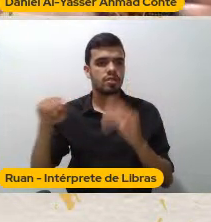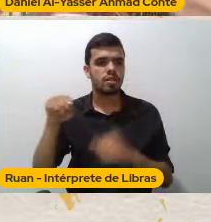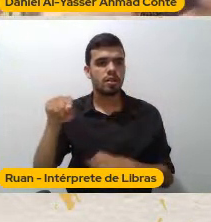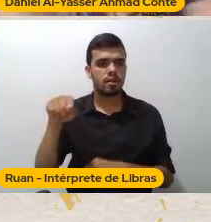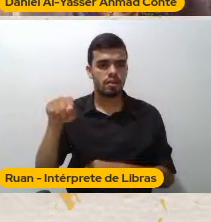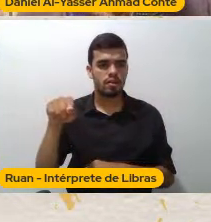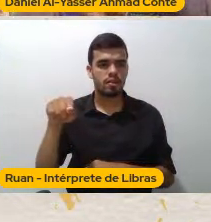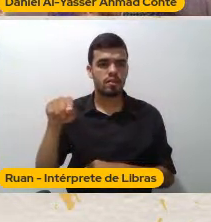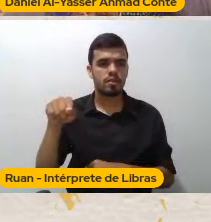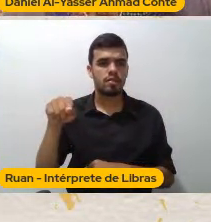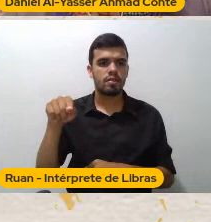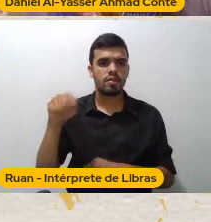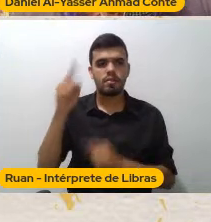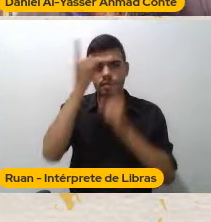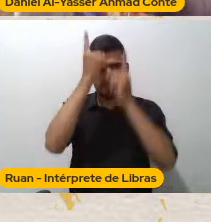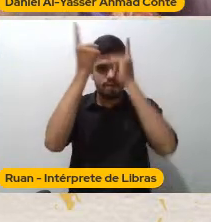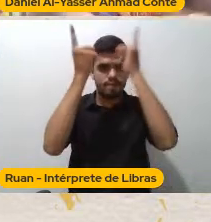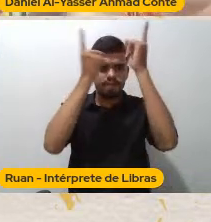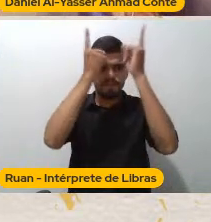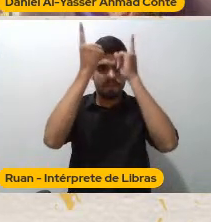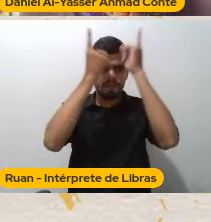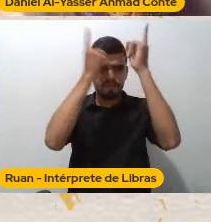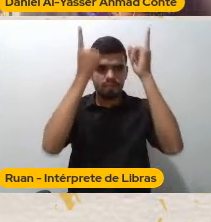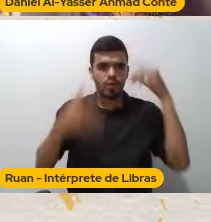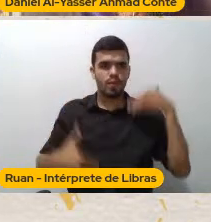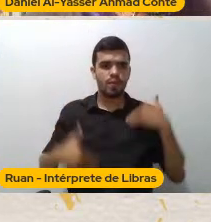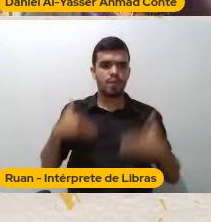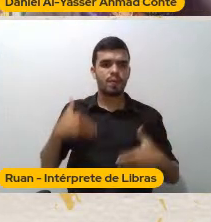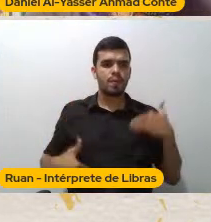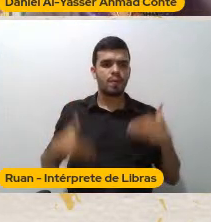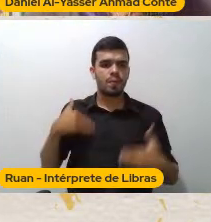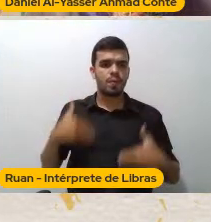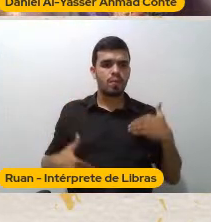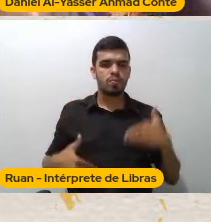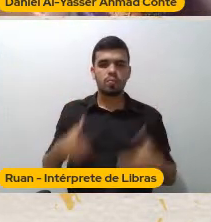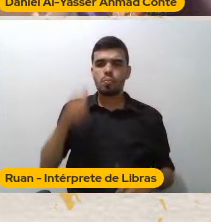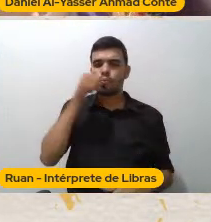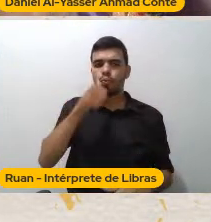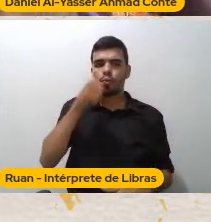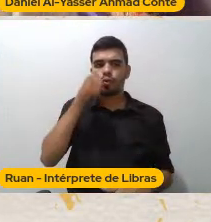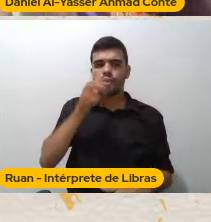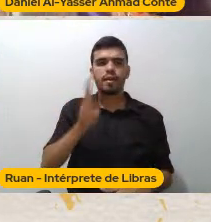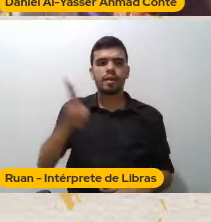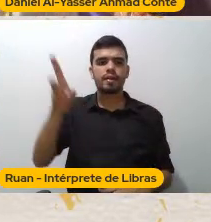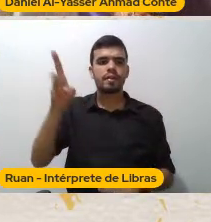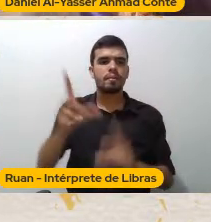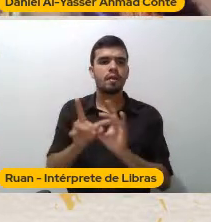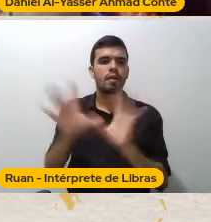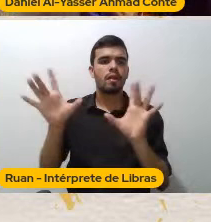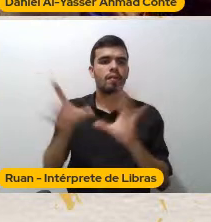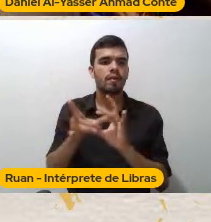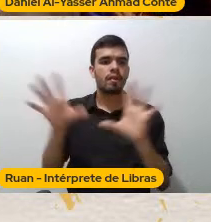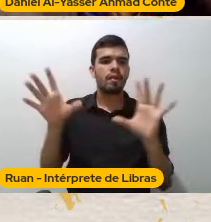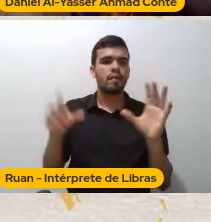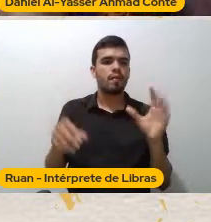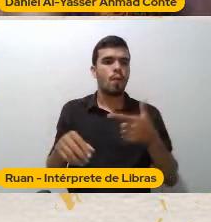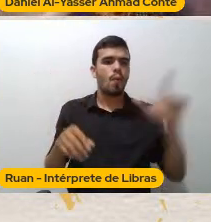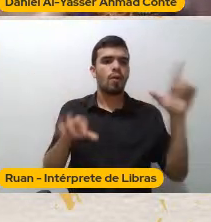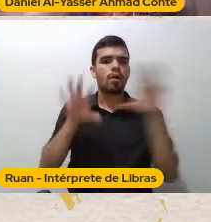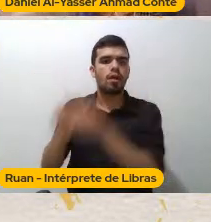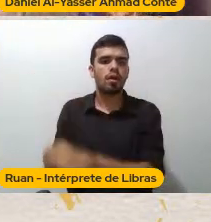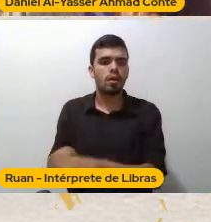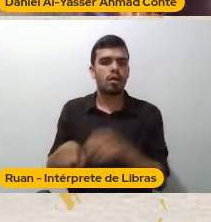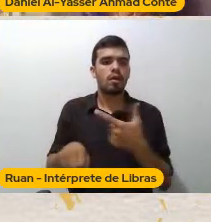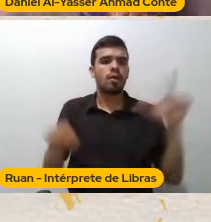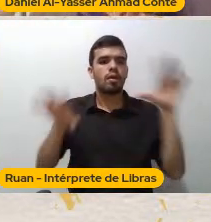ficção O corpo da mulher Por exemplo Disponível O Lane Ele deixou Dezenas e dezenas E centenas